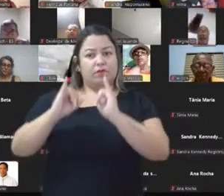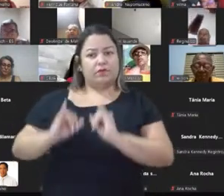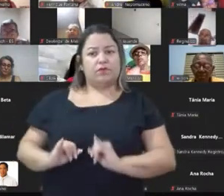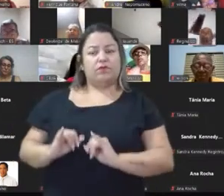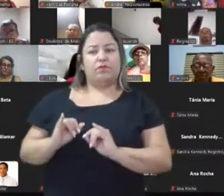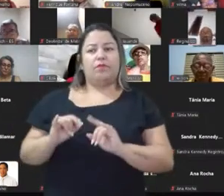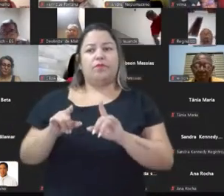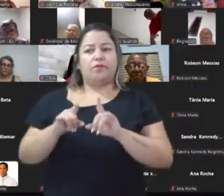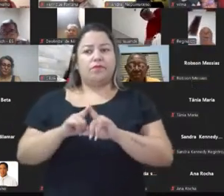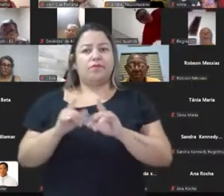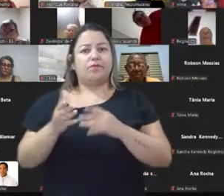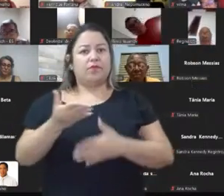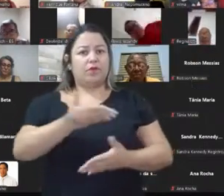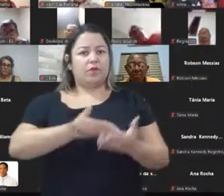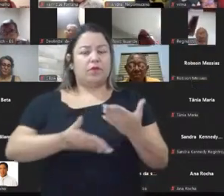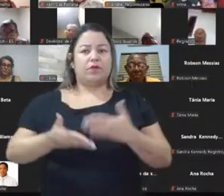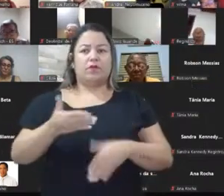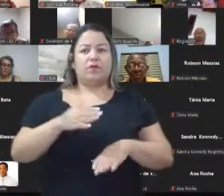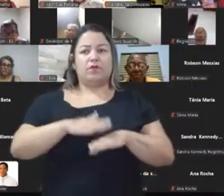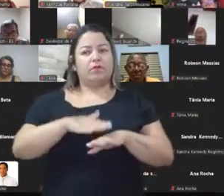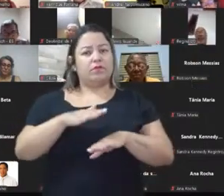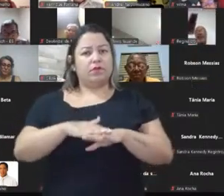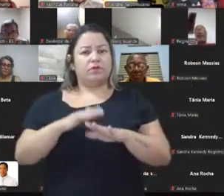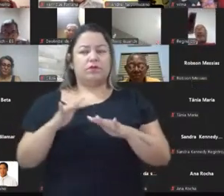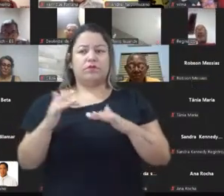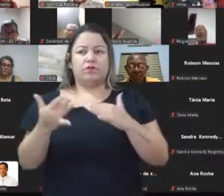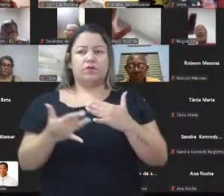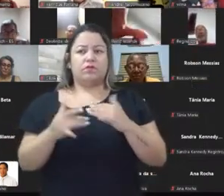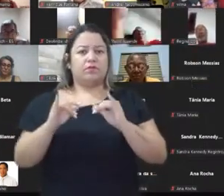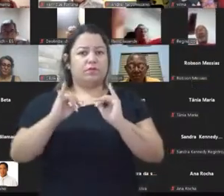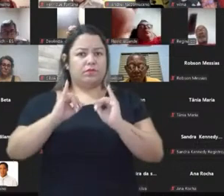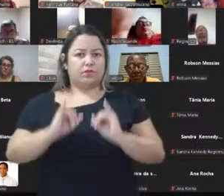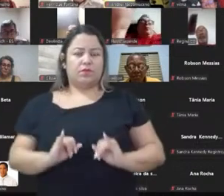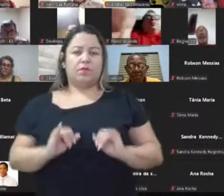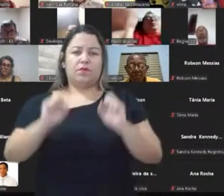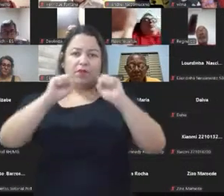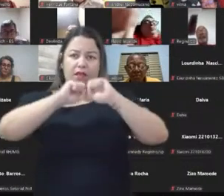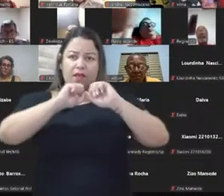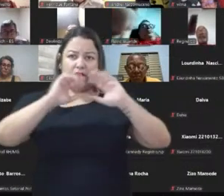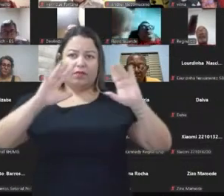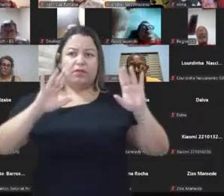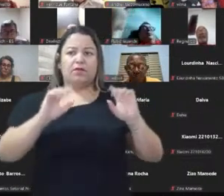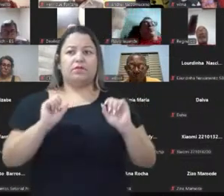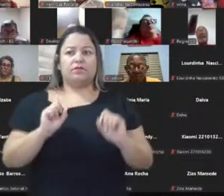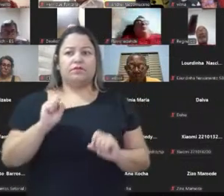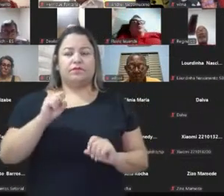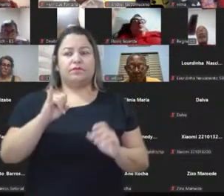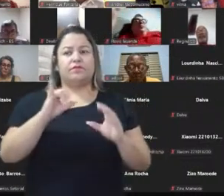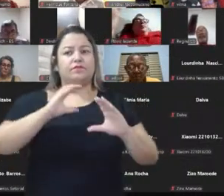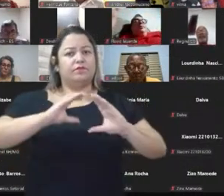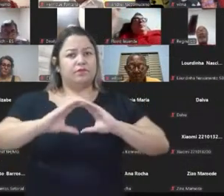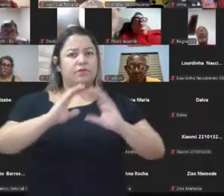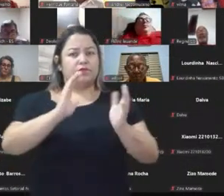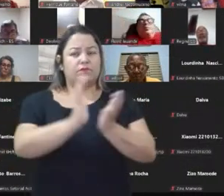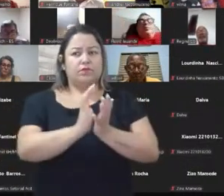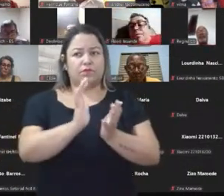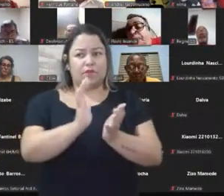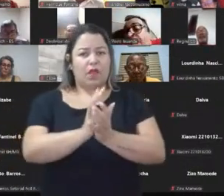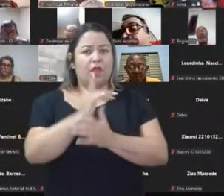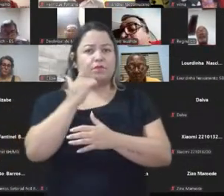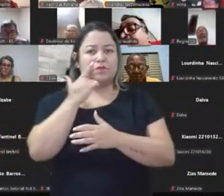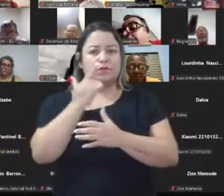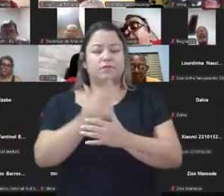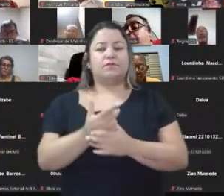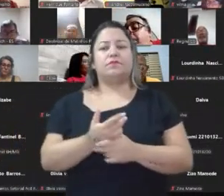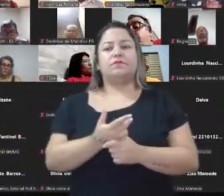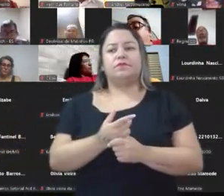sociabilidades, elas são mais e mais de rede. Eu até passei uma imagem de rede para ficar claro. Não sei se a nossa turma de comunicação está atenta, se